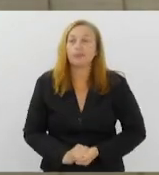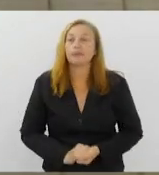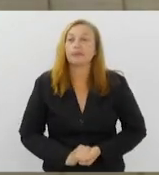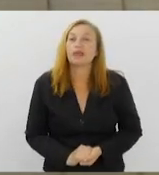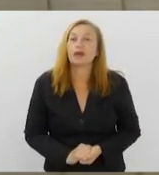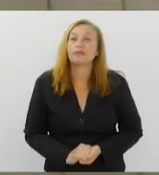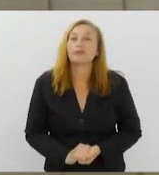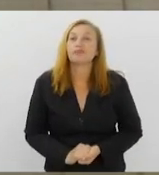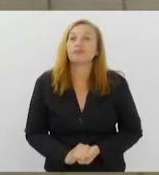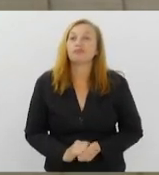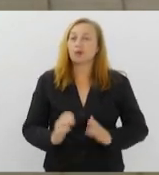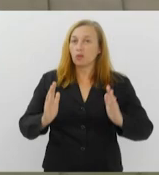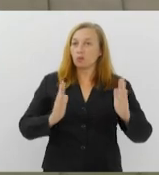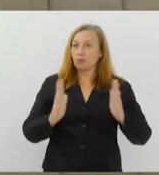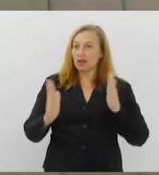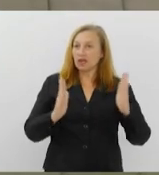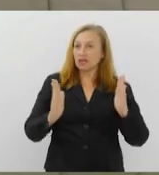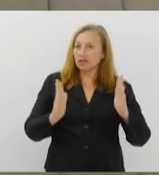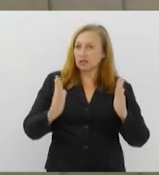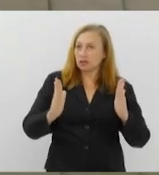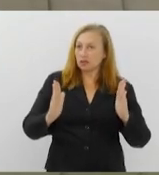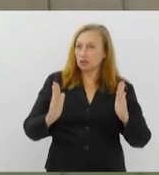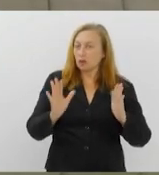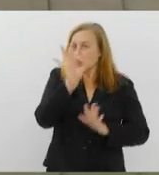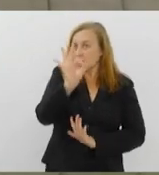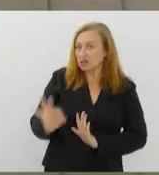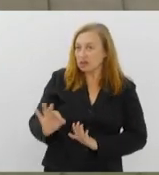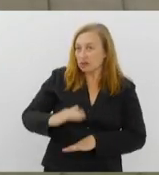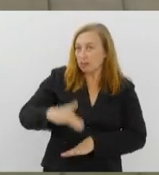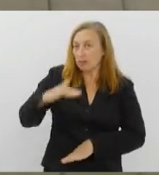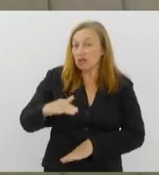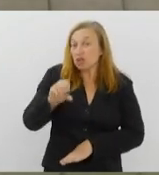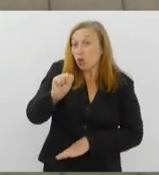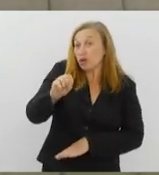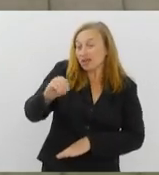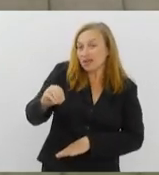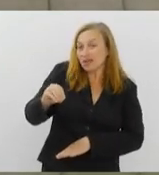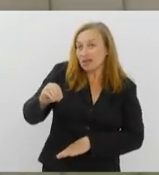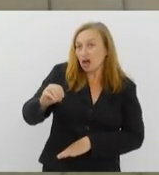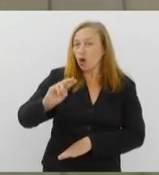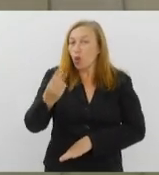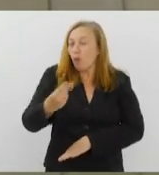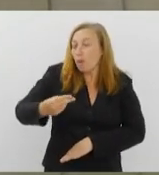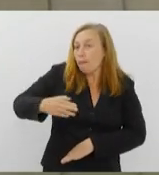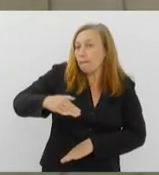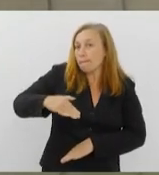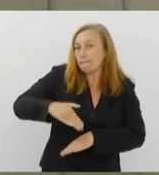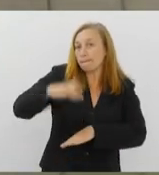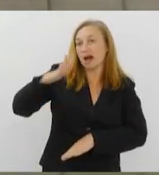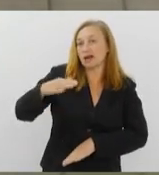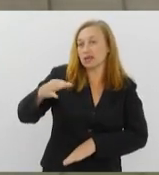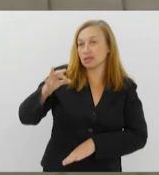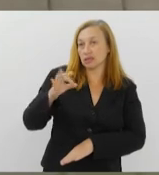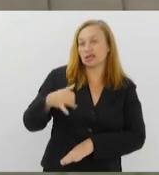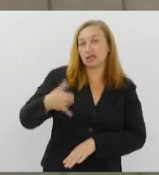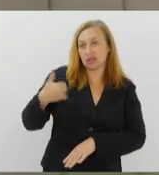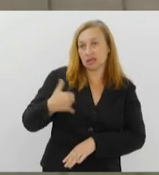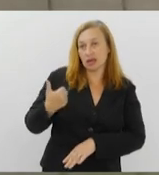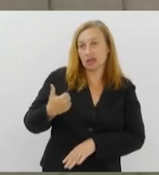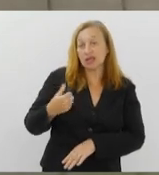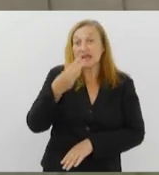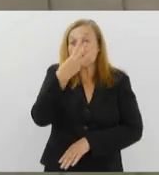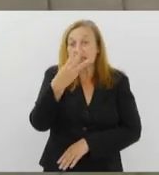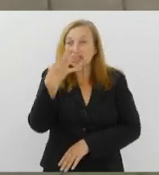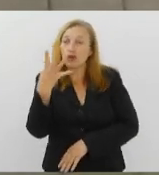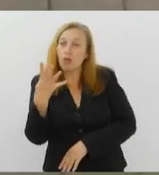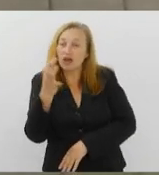A faixa etária com maior percentual foi a de 80 anos ou mais, com percentual de 34%